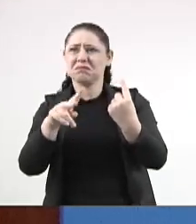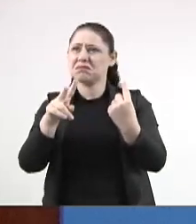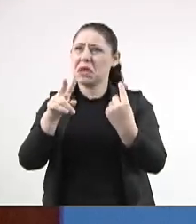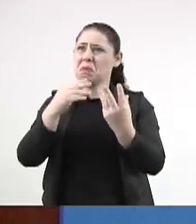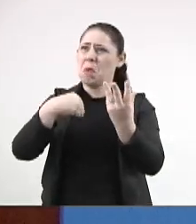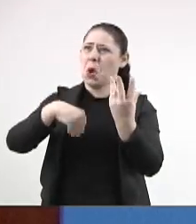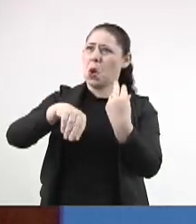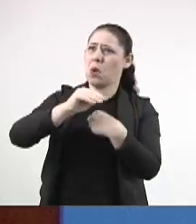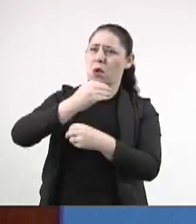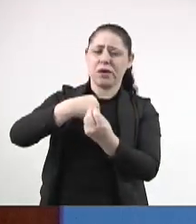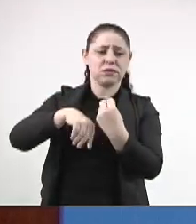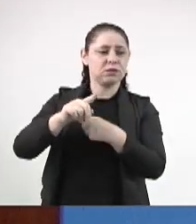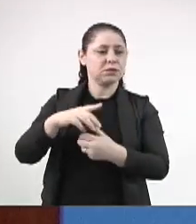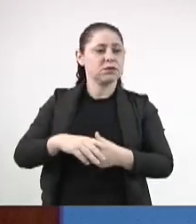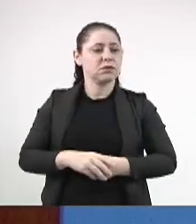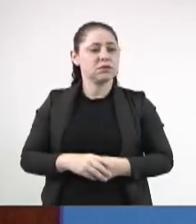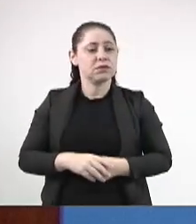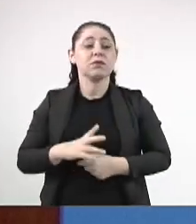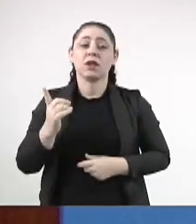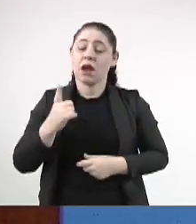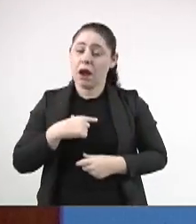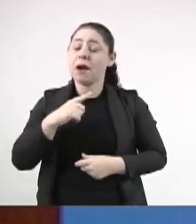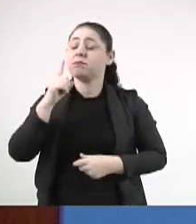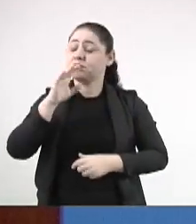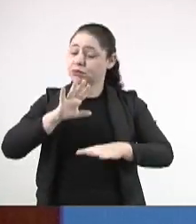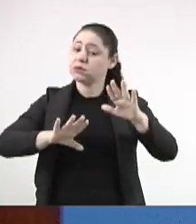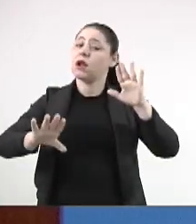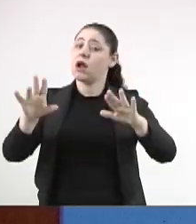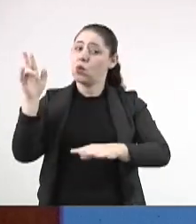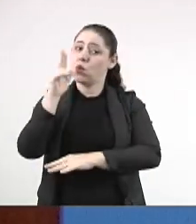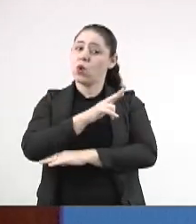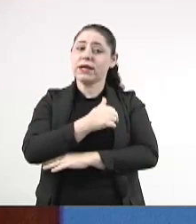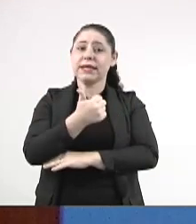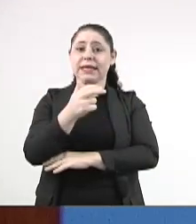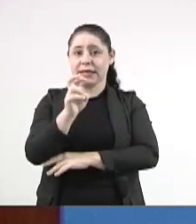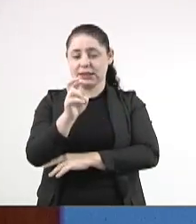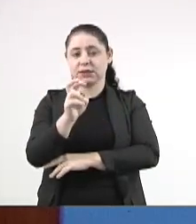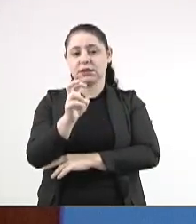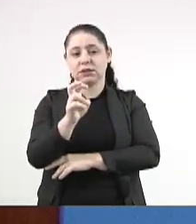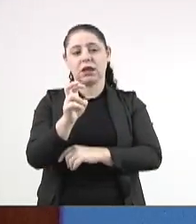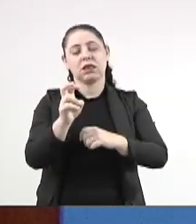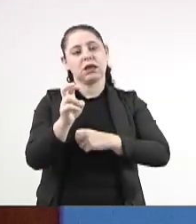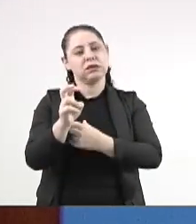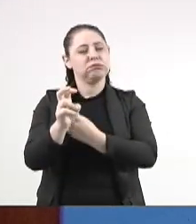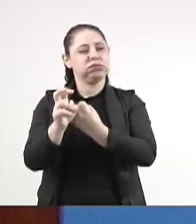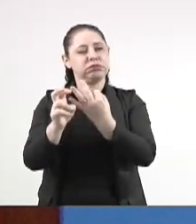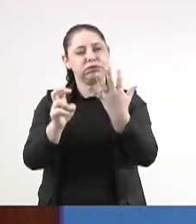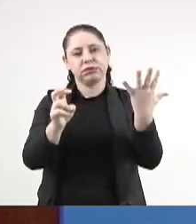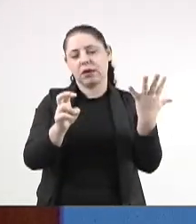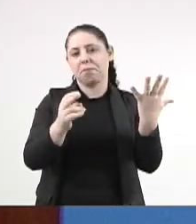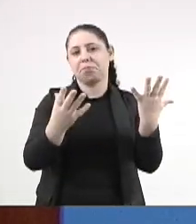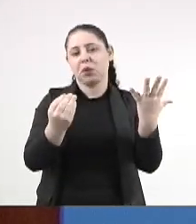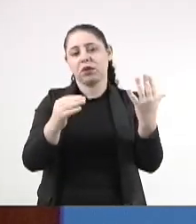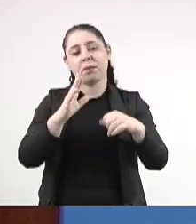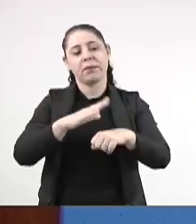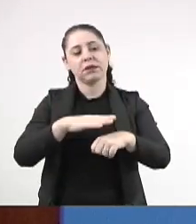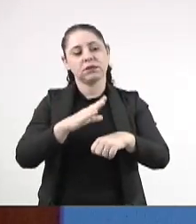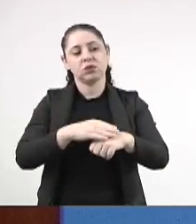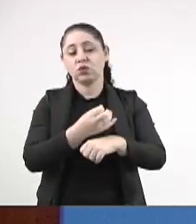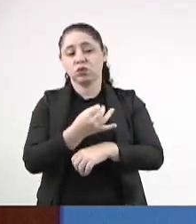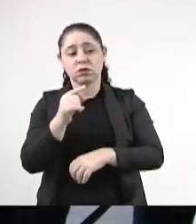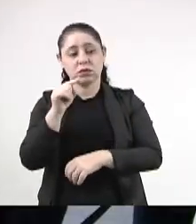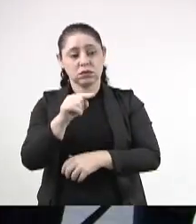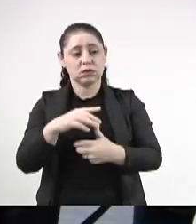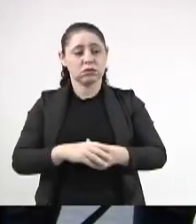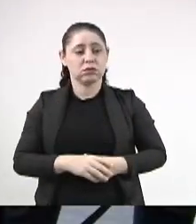é absurdo aqui. Então, a situação é grave. Estou falando aqui, 15. Então, tem centenas, deputado Pedro Camp, desse negócio aqui